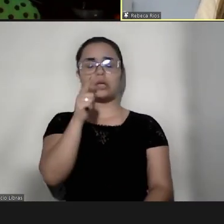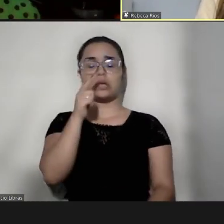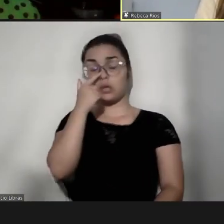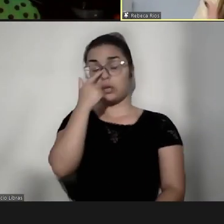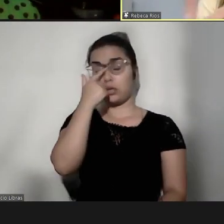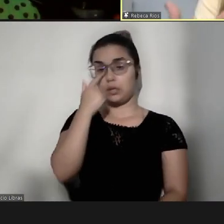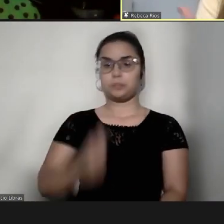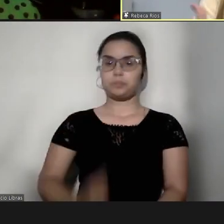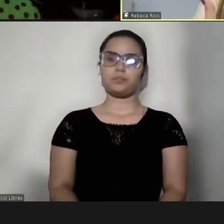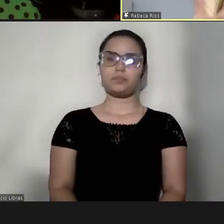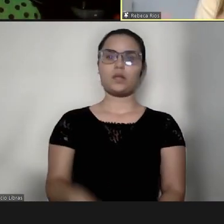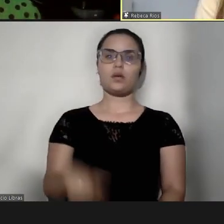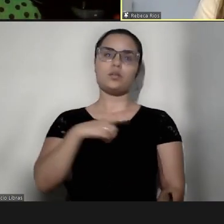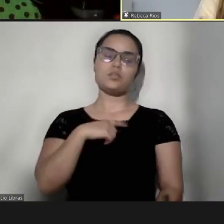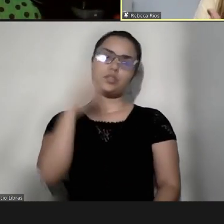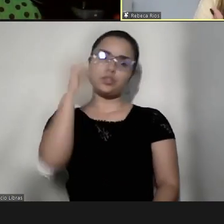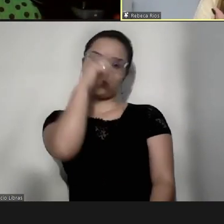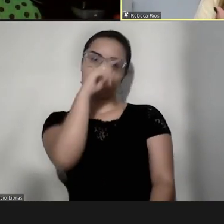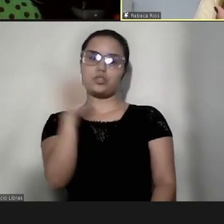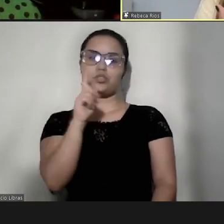dificuldade de não conseguir